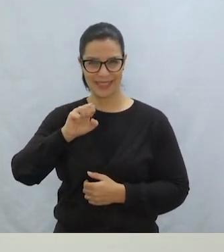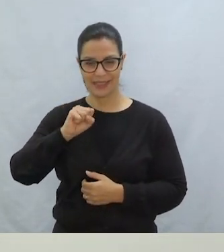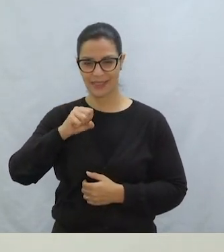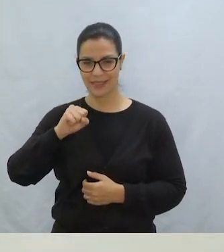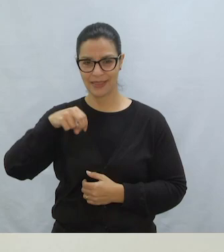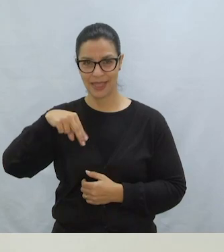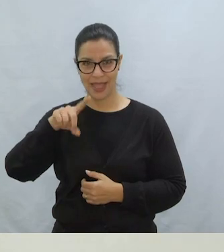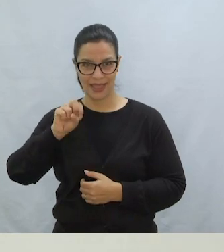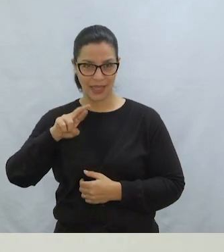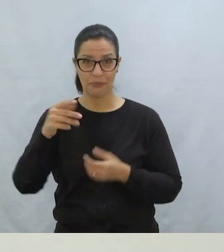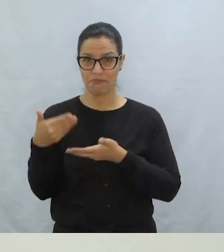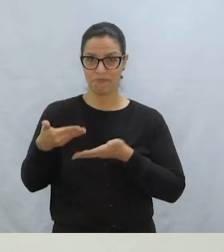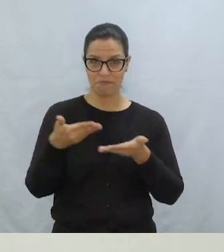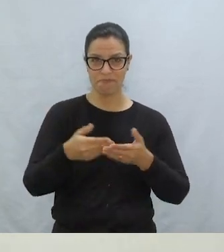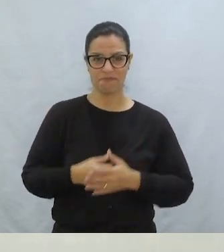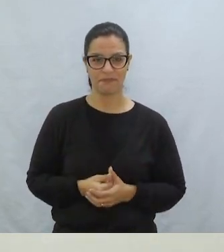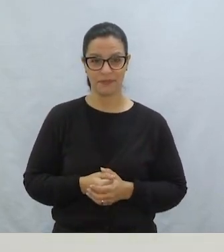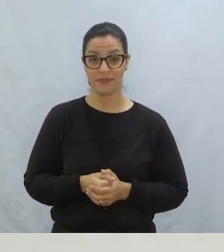você, Alessandra